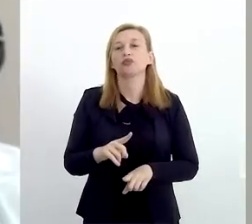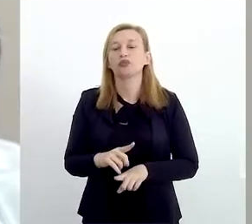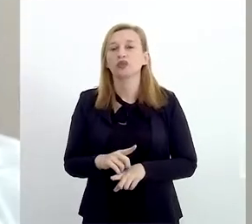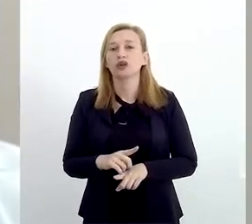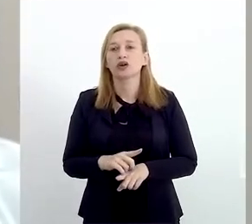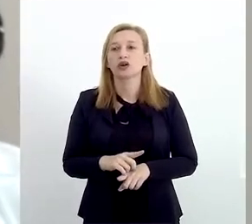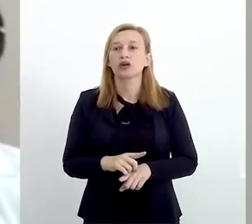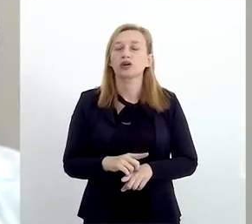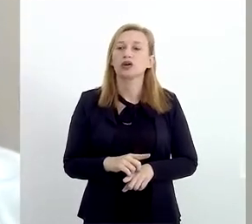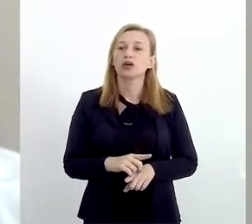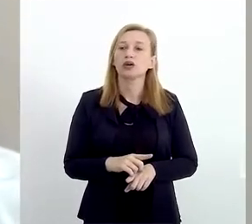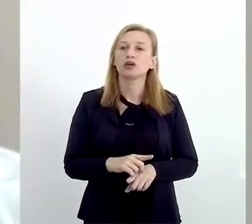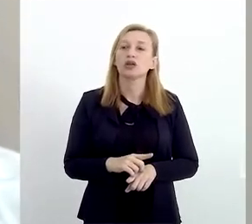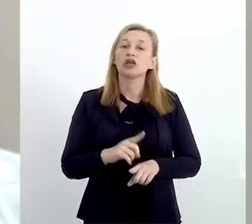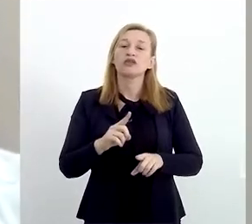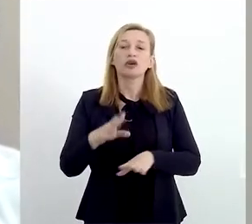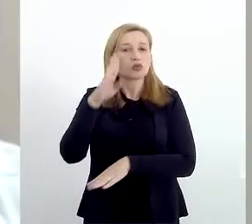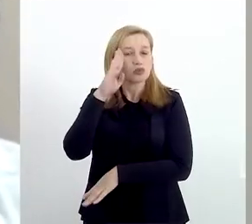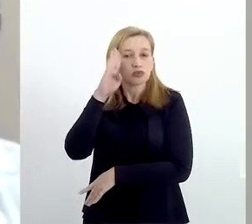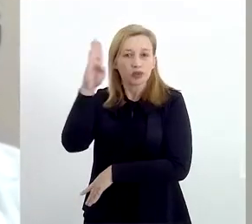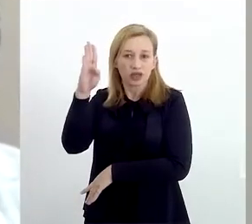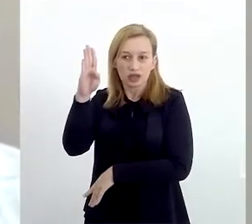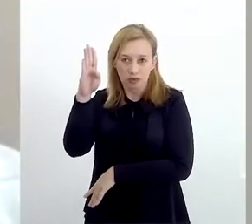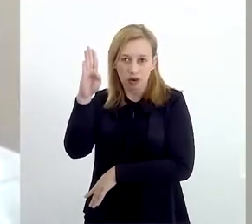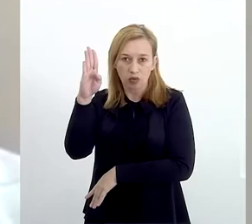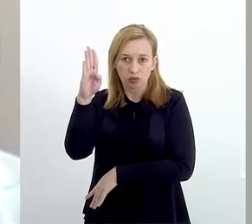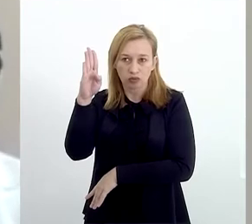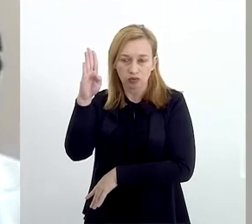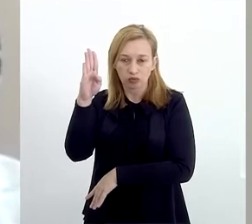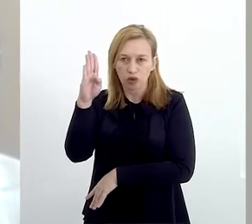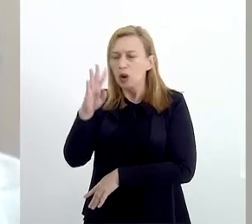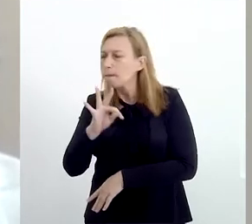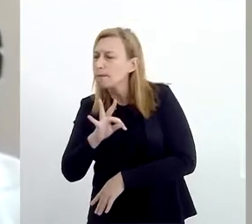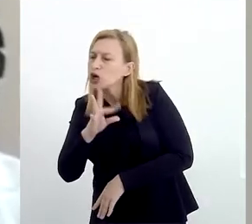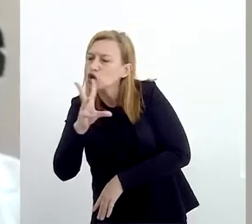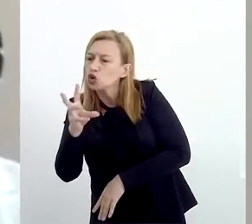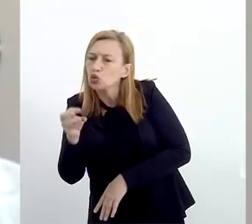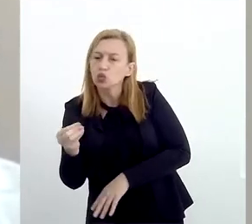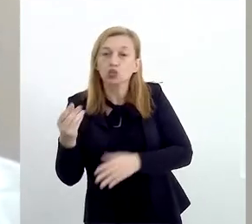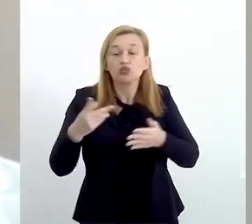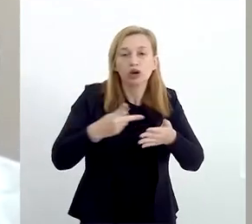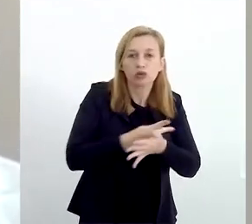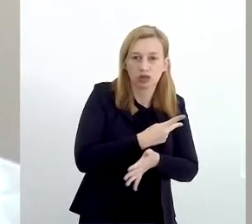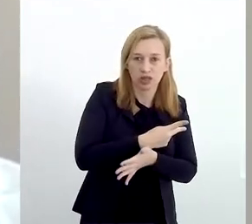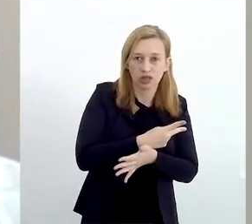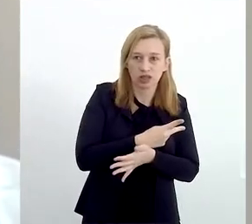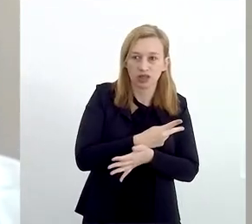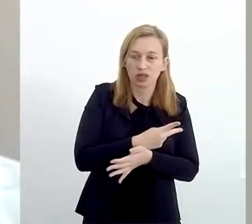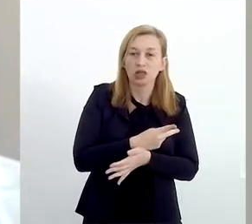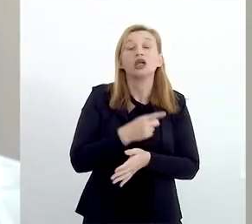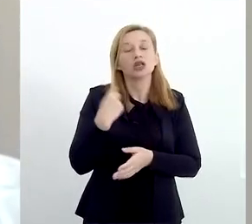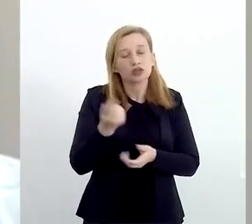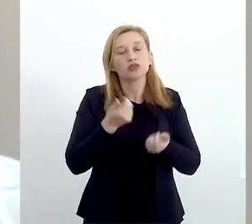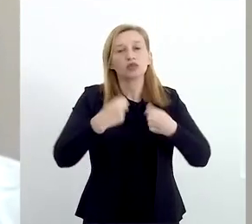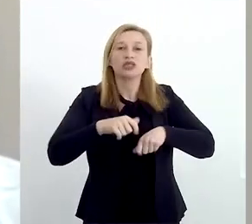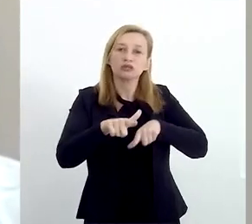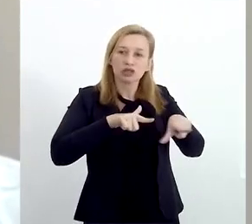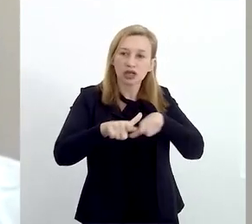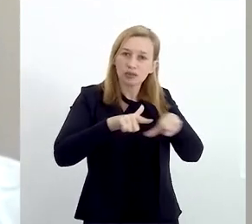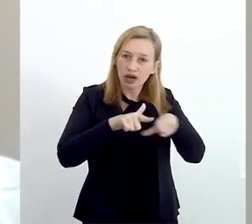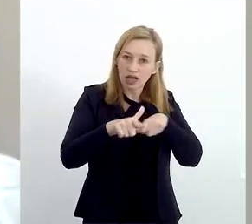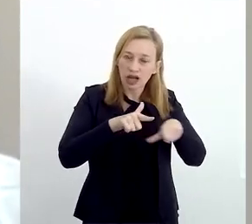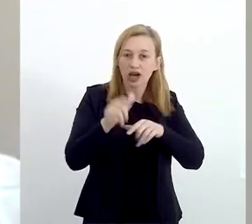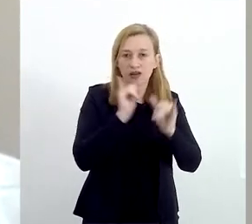o ator principal para que tudo isso aconteça. e que a gente tem que trabalhar